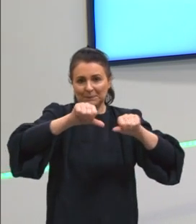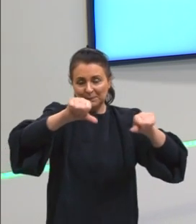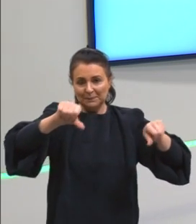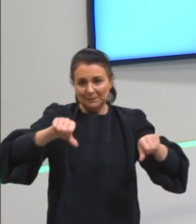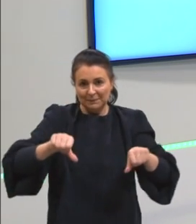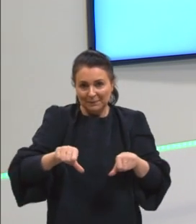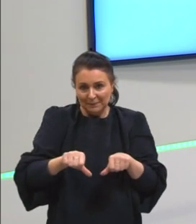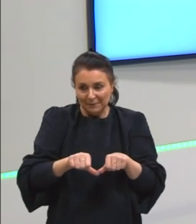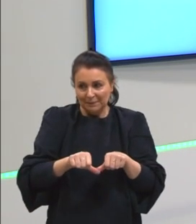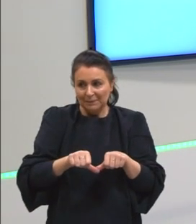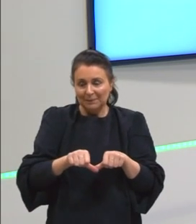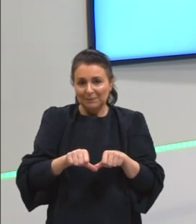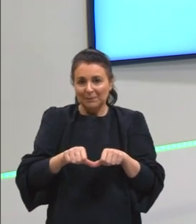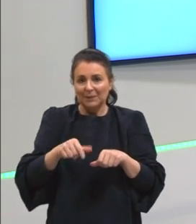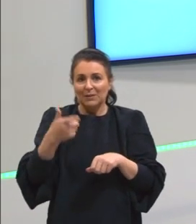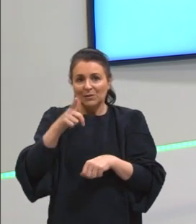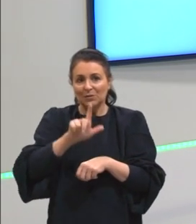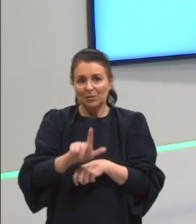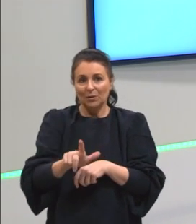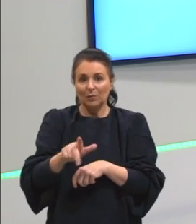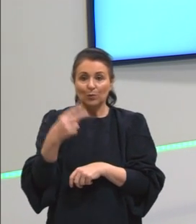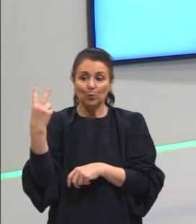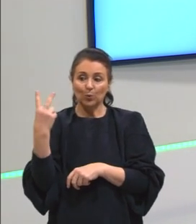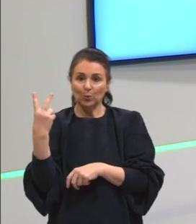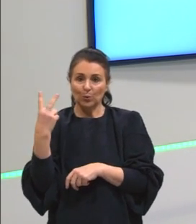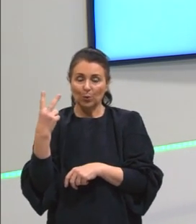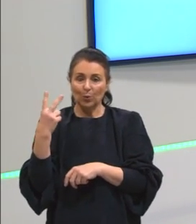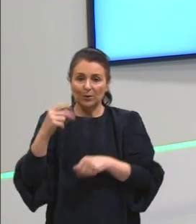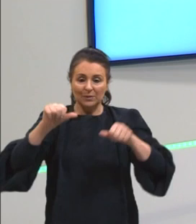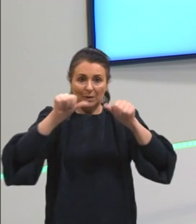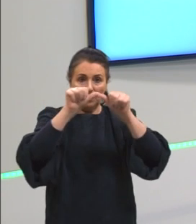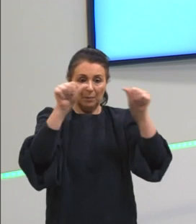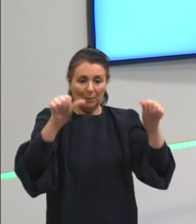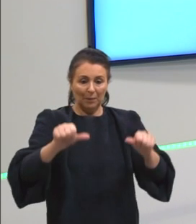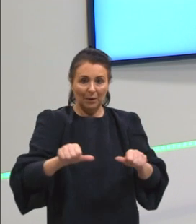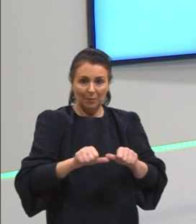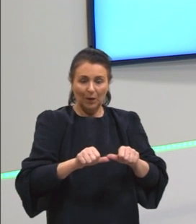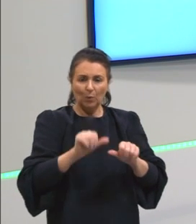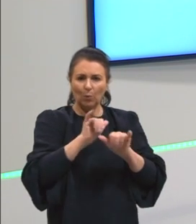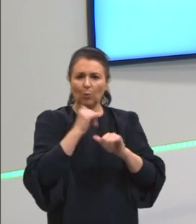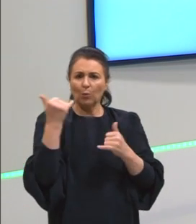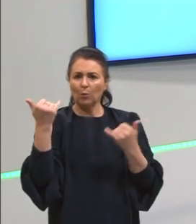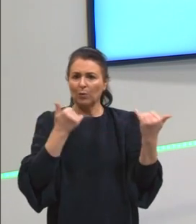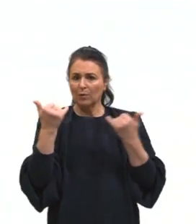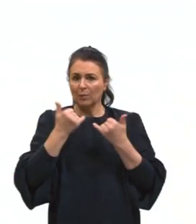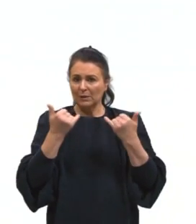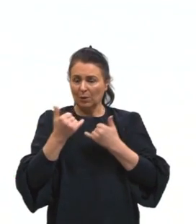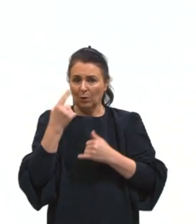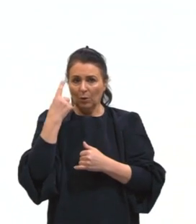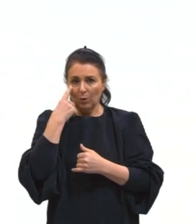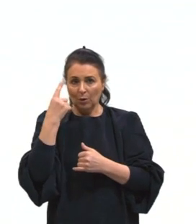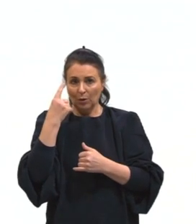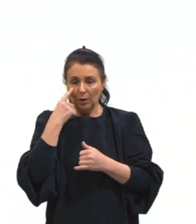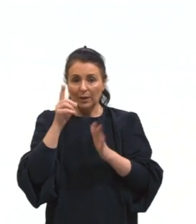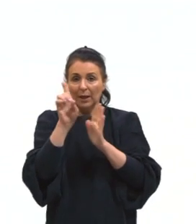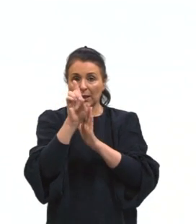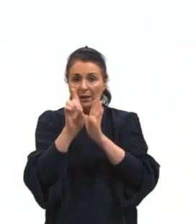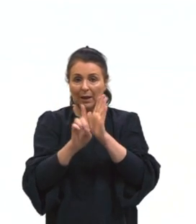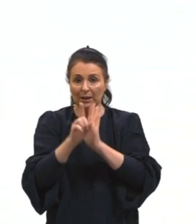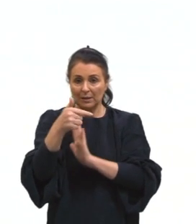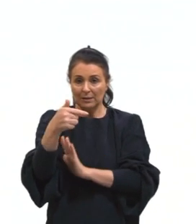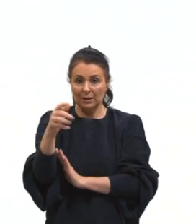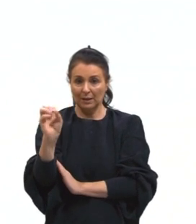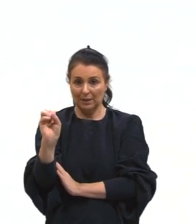Olha aqui, ó, esses dois mapas aqui, esse mapa, né, com duas informações, mostra exatamente isso. Década de 70,